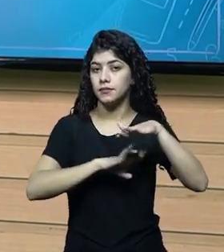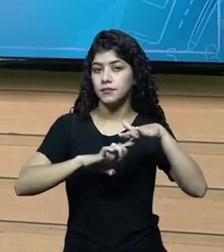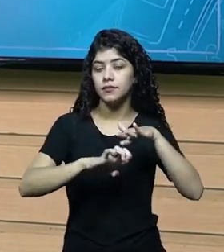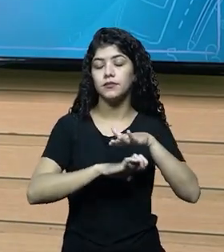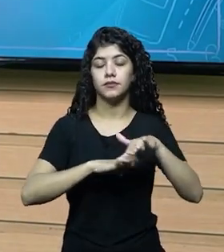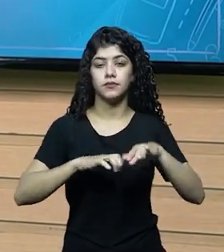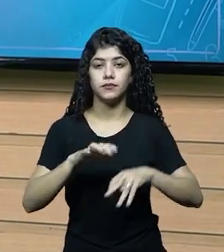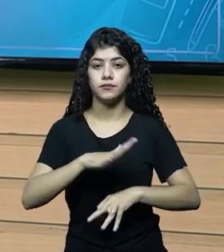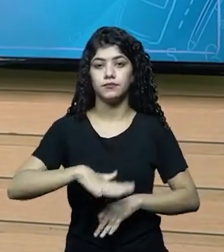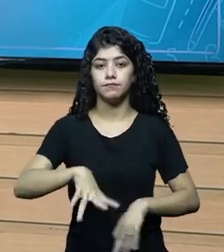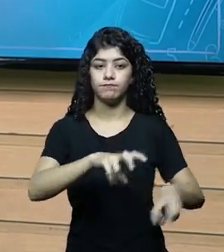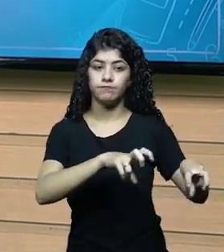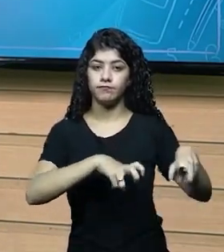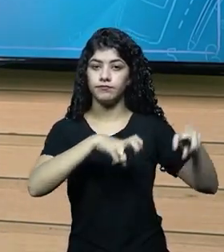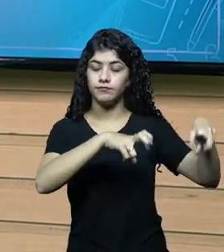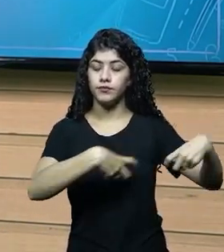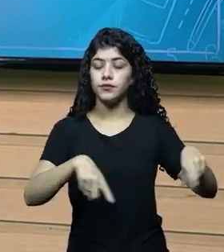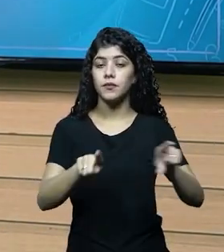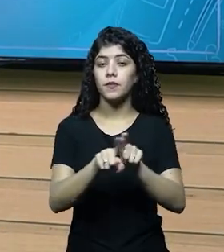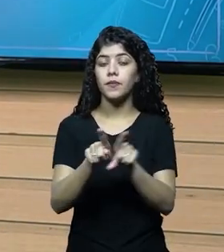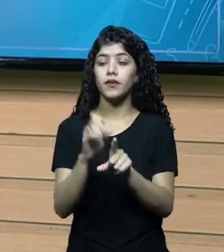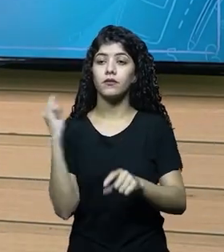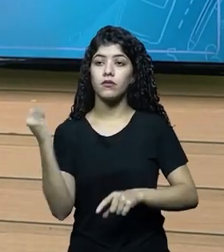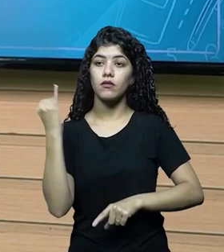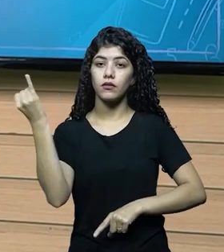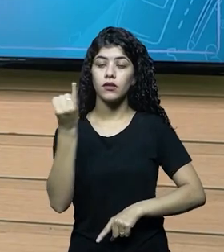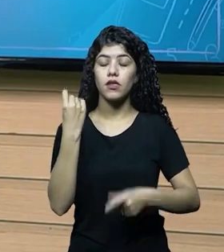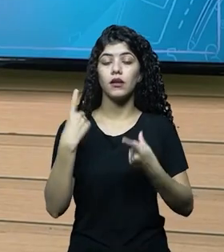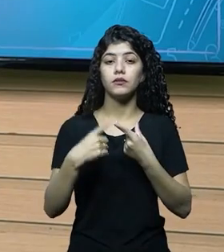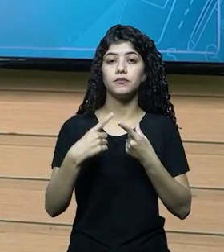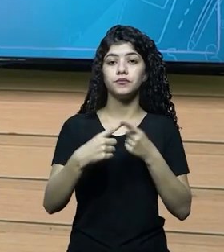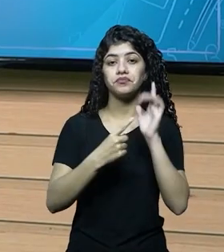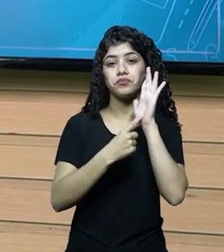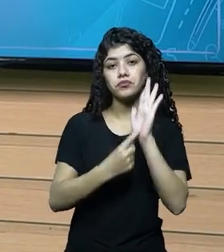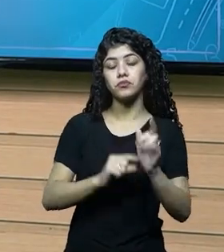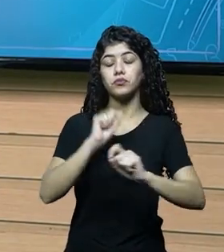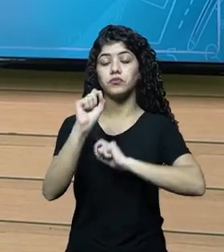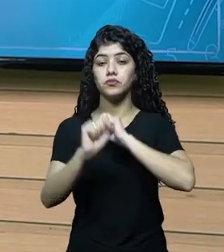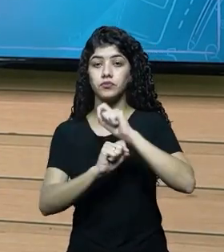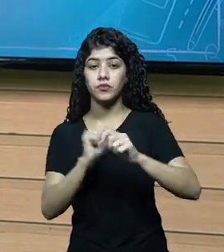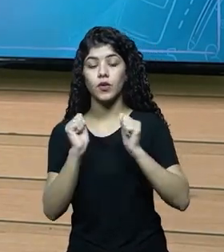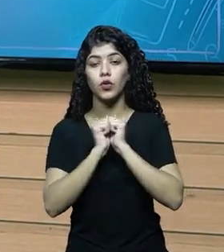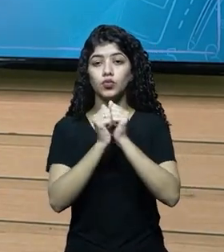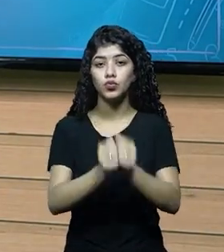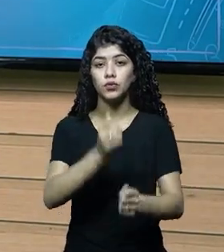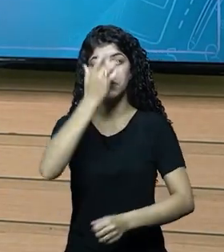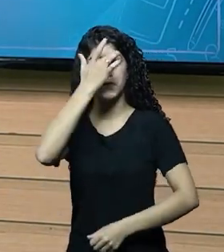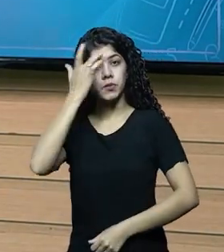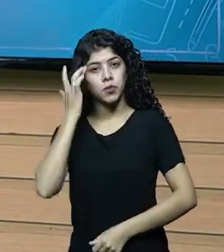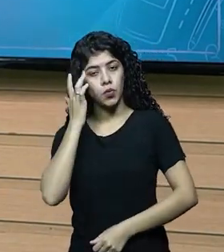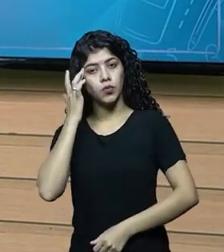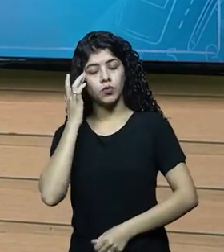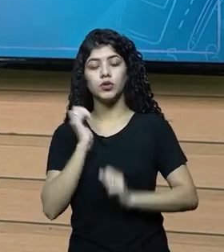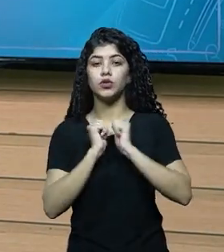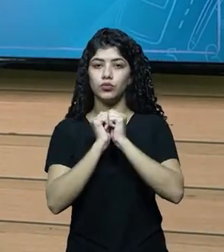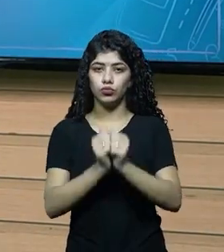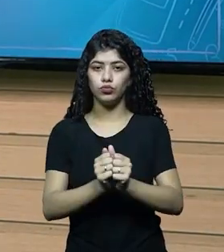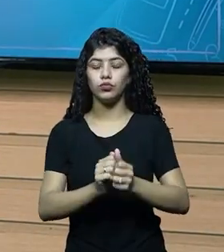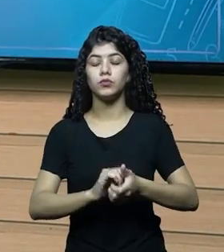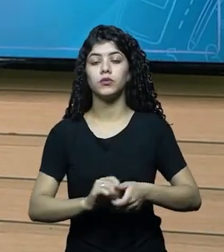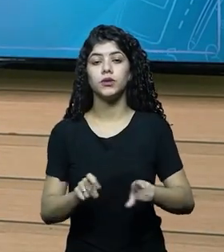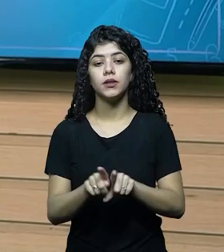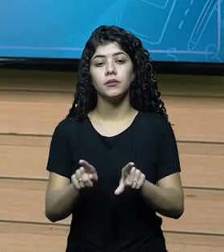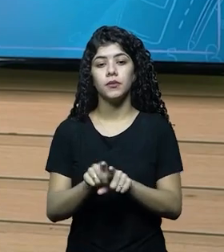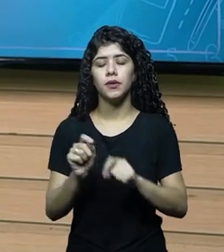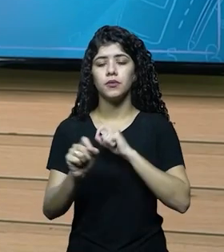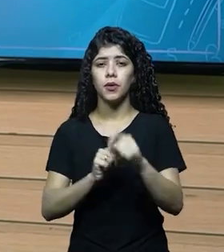E isso é importante também porque reflete no lucro dessas empresas junto a seus acionistas, certo? Então isso envolve bolsa